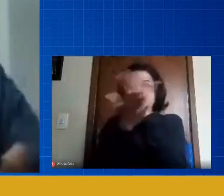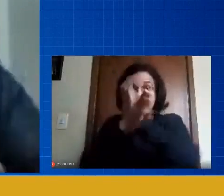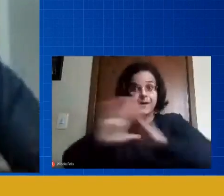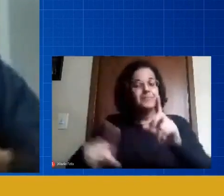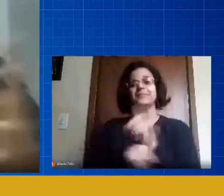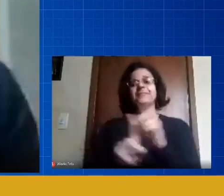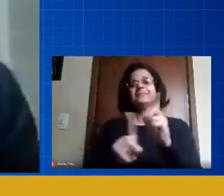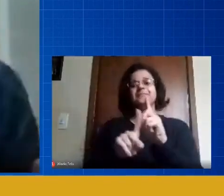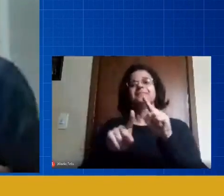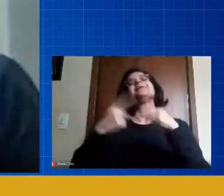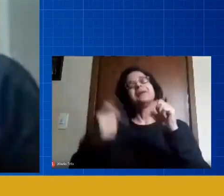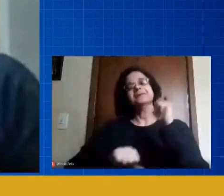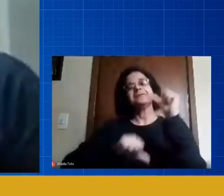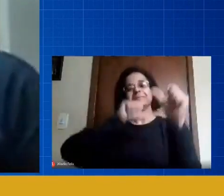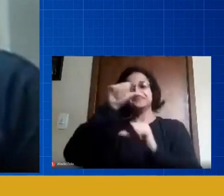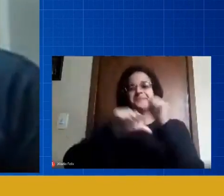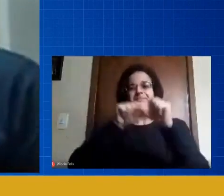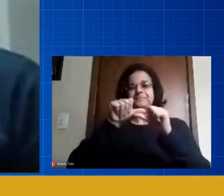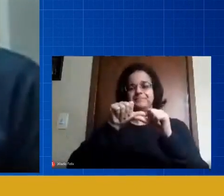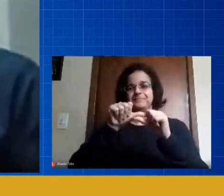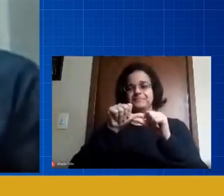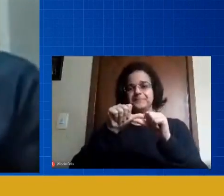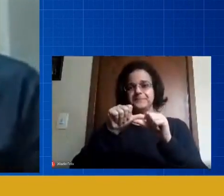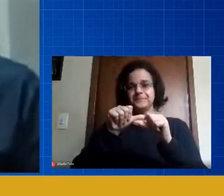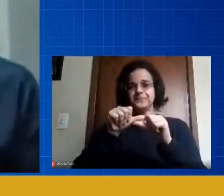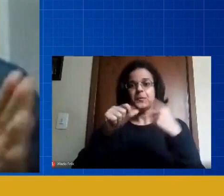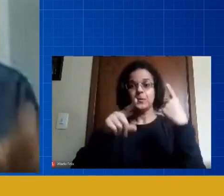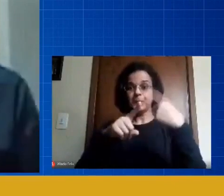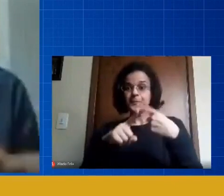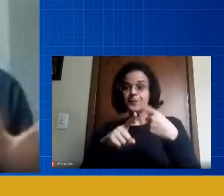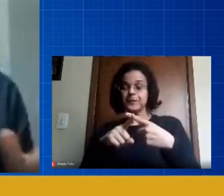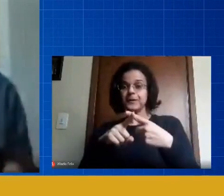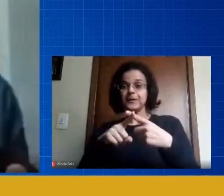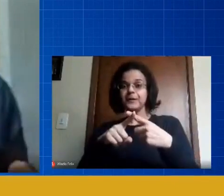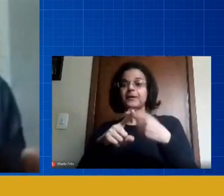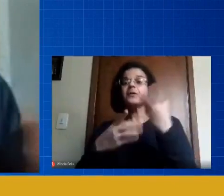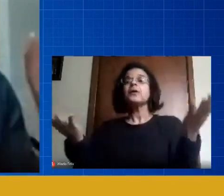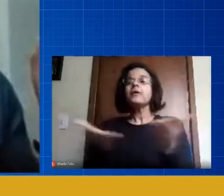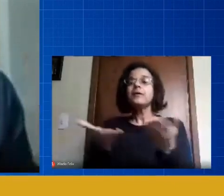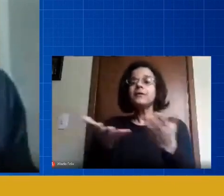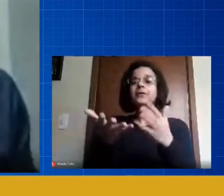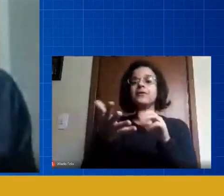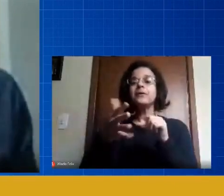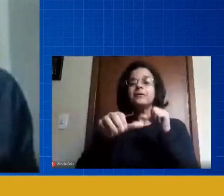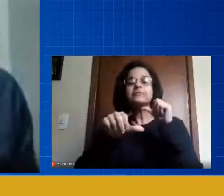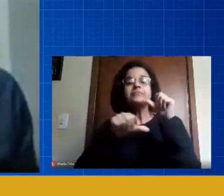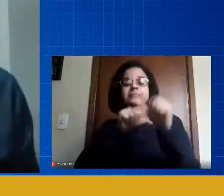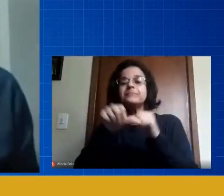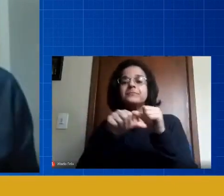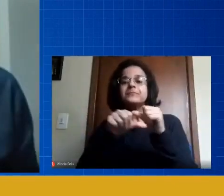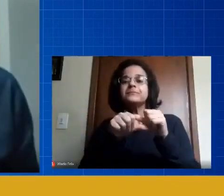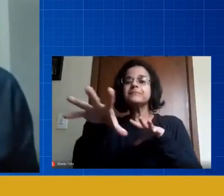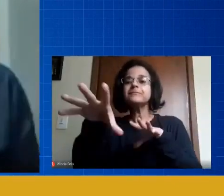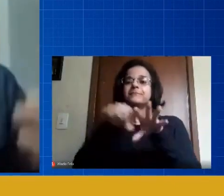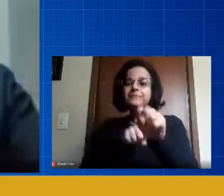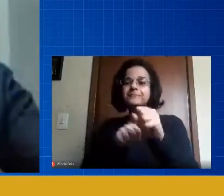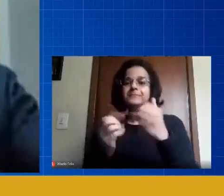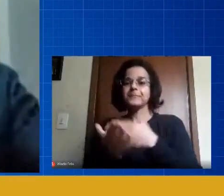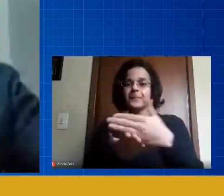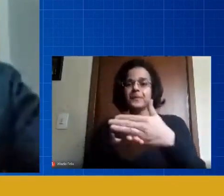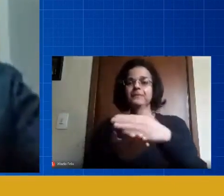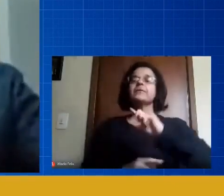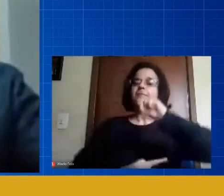só que vai mudar o formato o formato das formações continuadas vai ser o outro agora